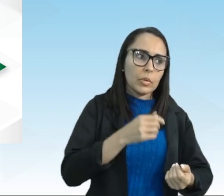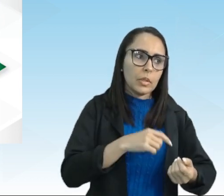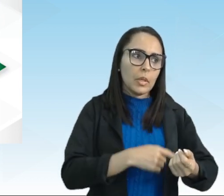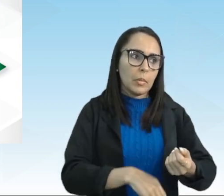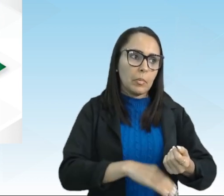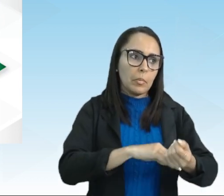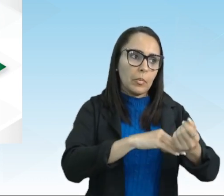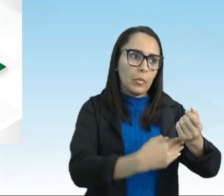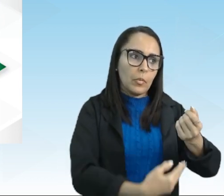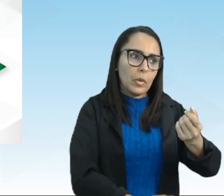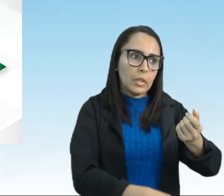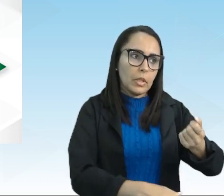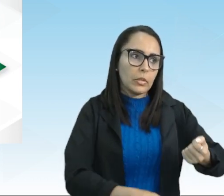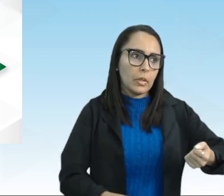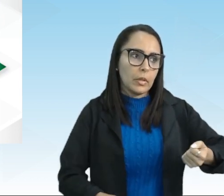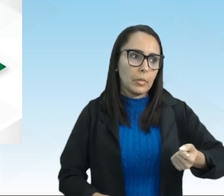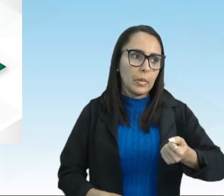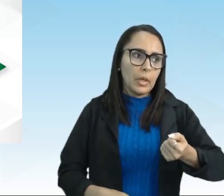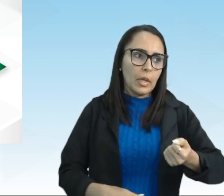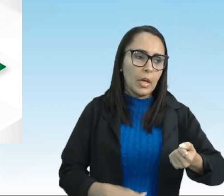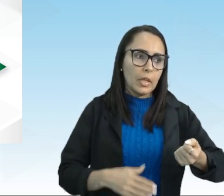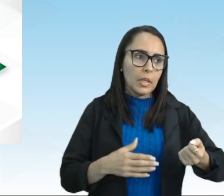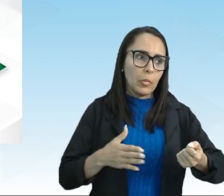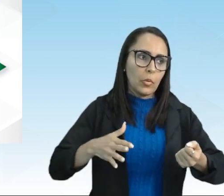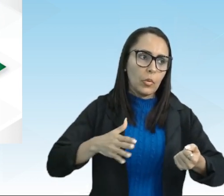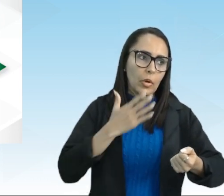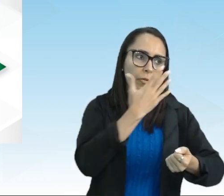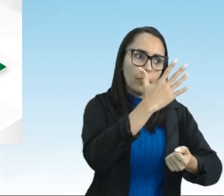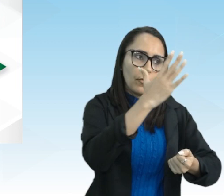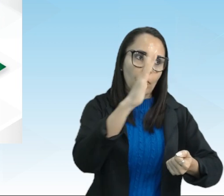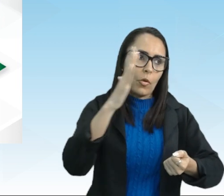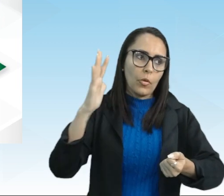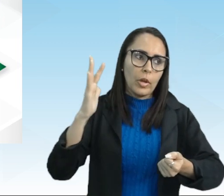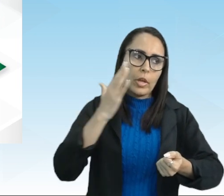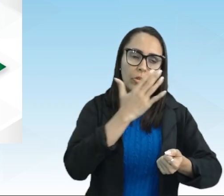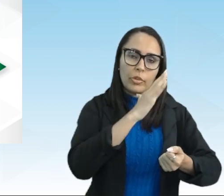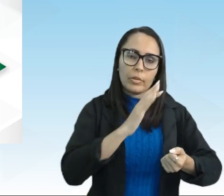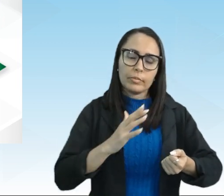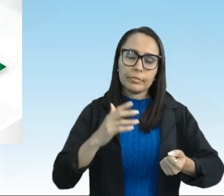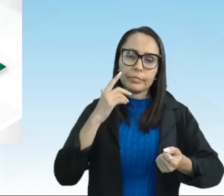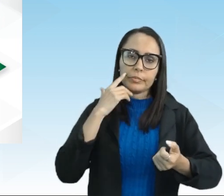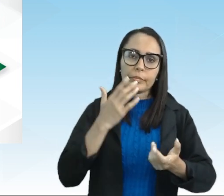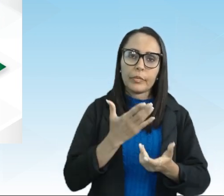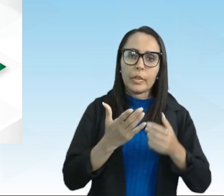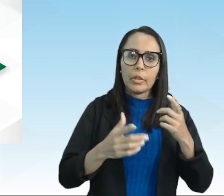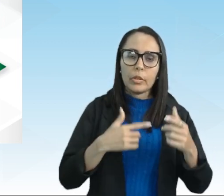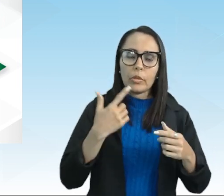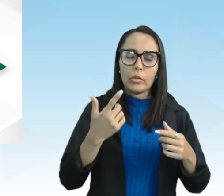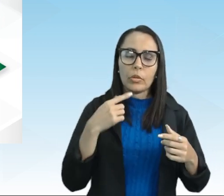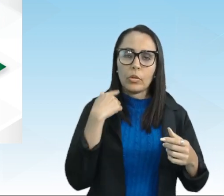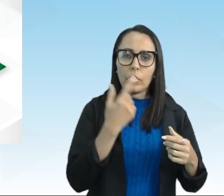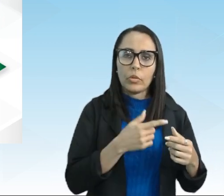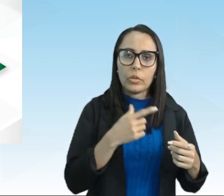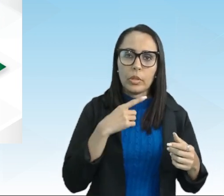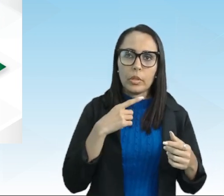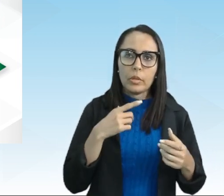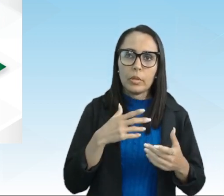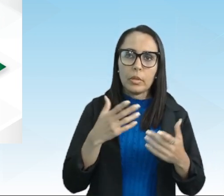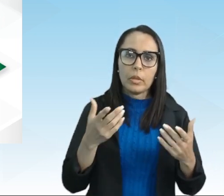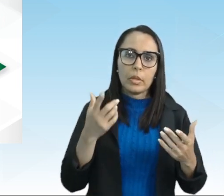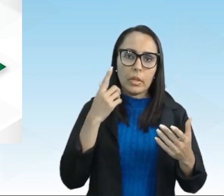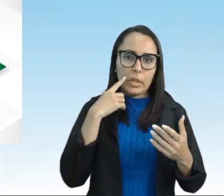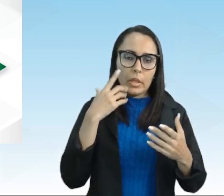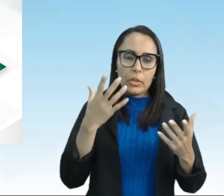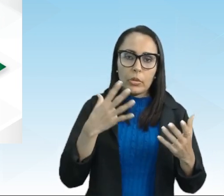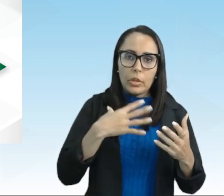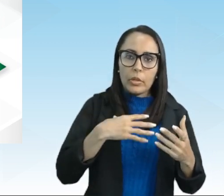e passa por um bosque ou por uma floresta e aqui no caso nós temos justamente você não quer contar essa história para